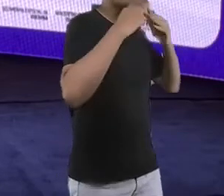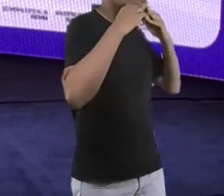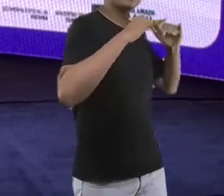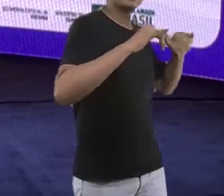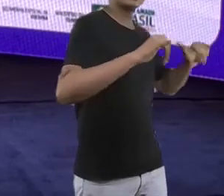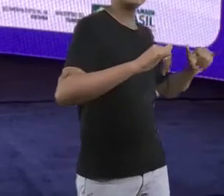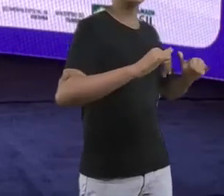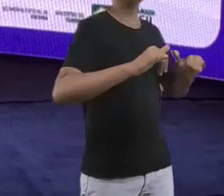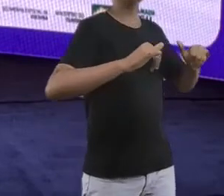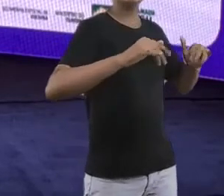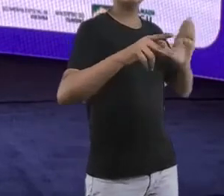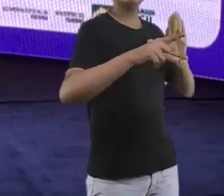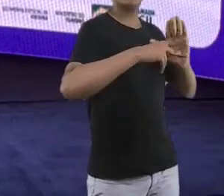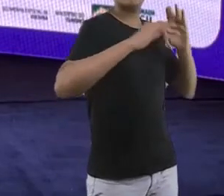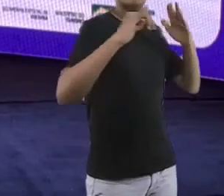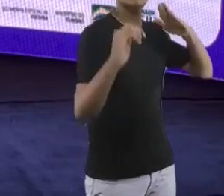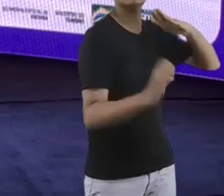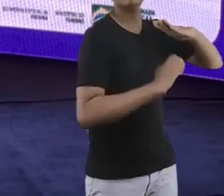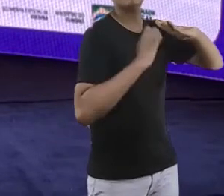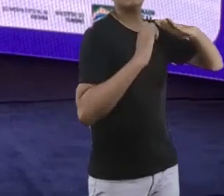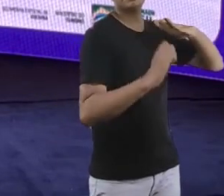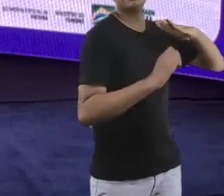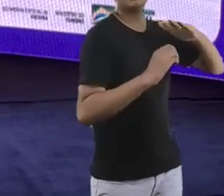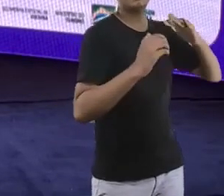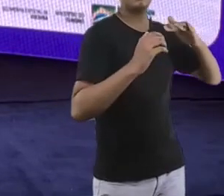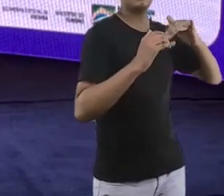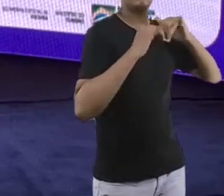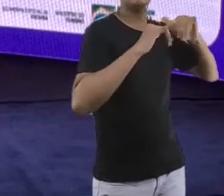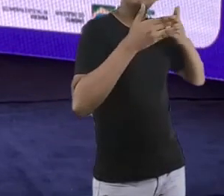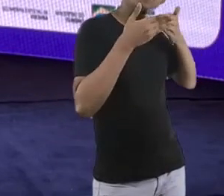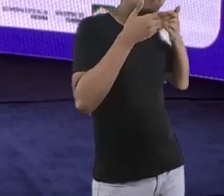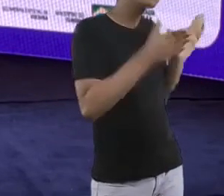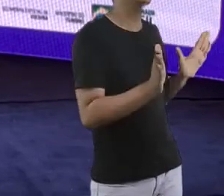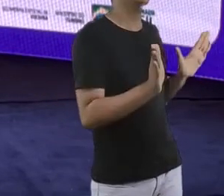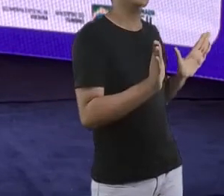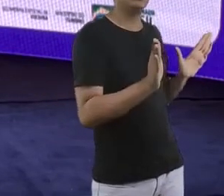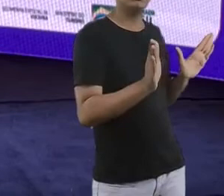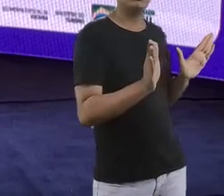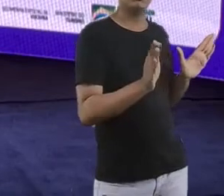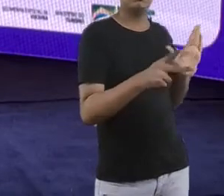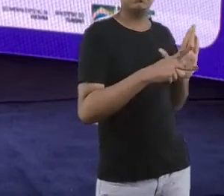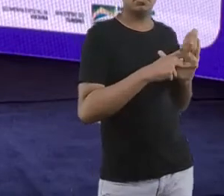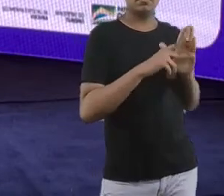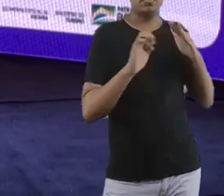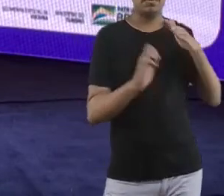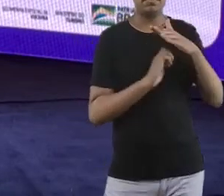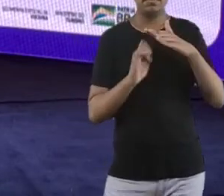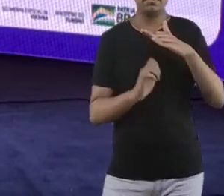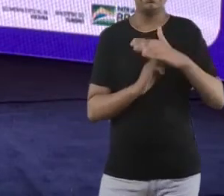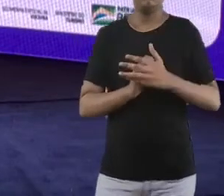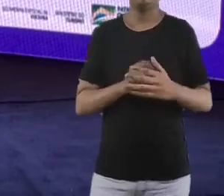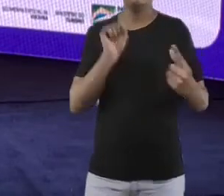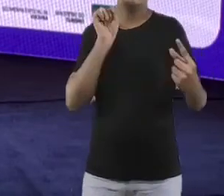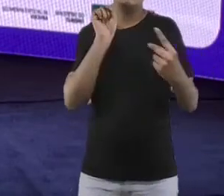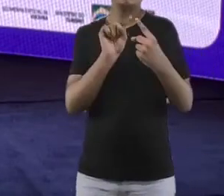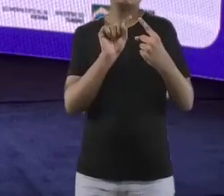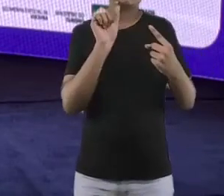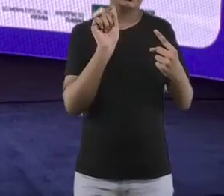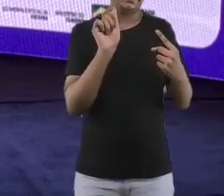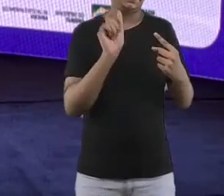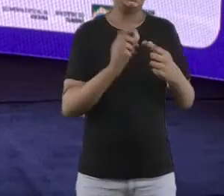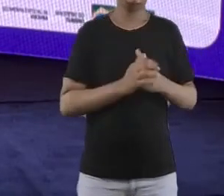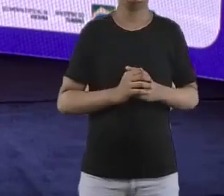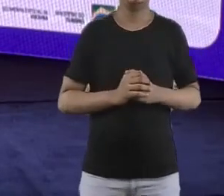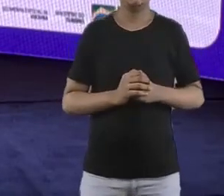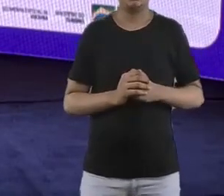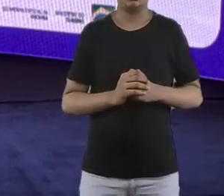essa mensagem de uma forma mais ampla, como a Ambev. O ponto principal aqui é que a gente, óbvio que a gente